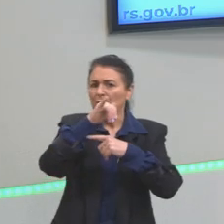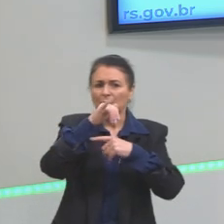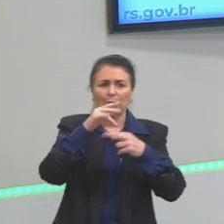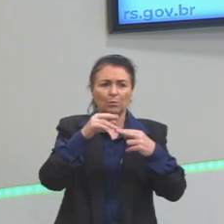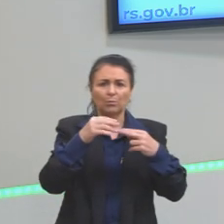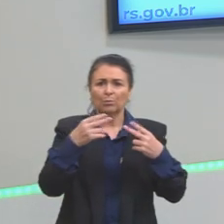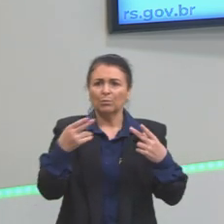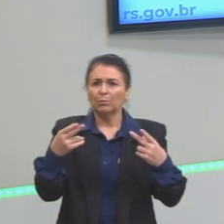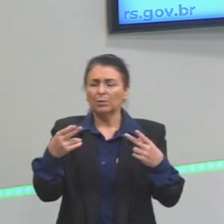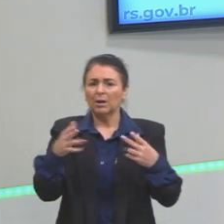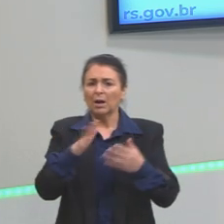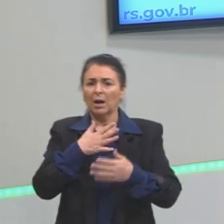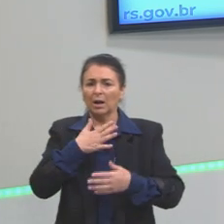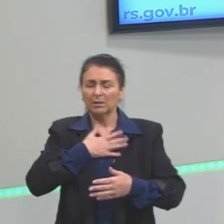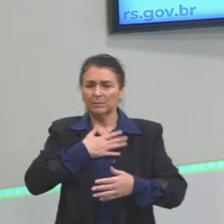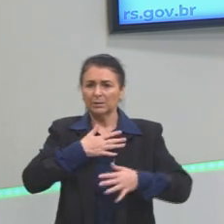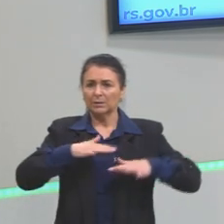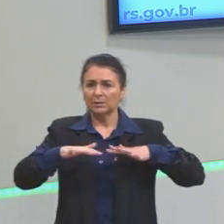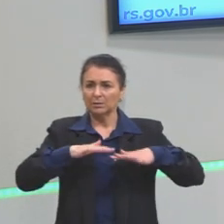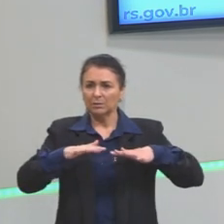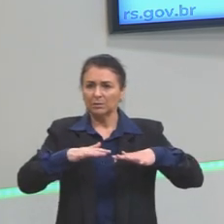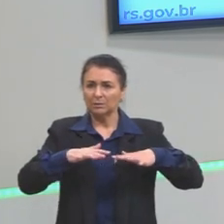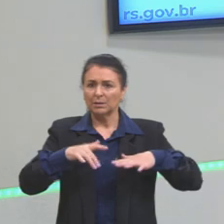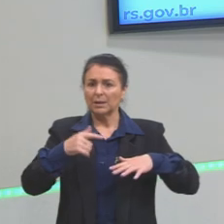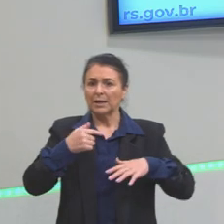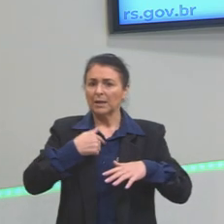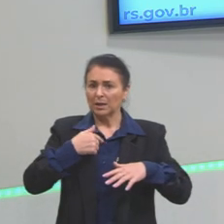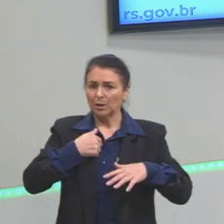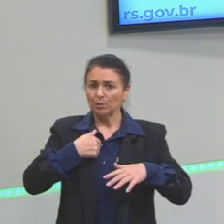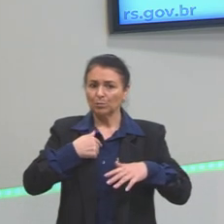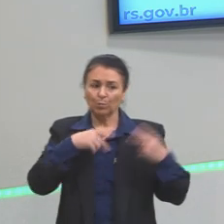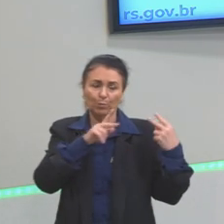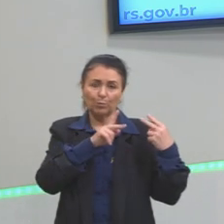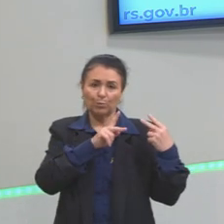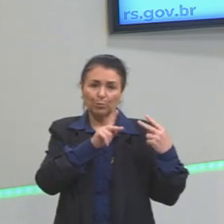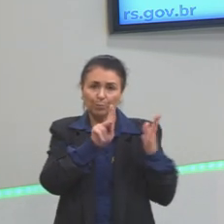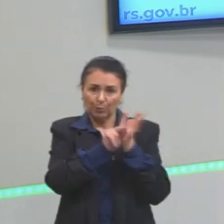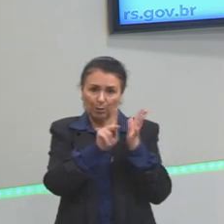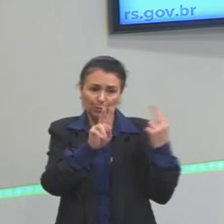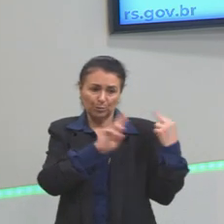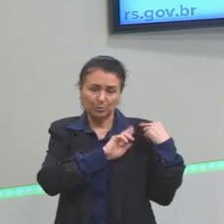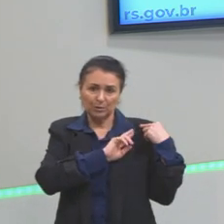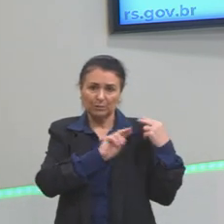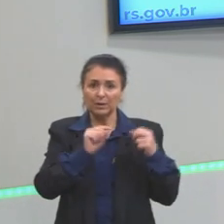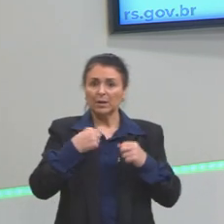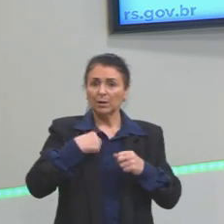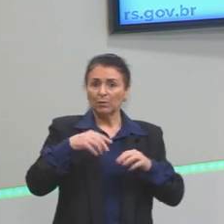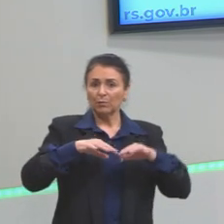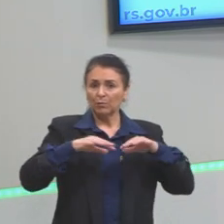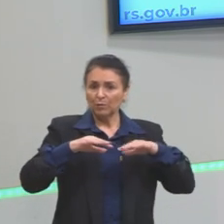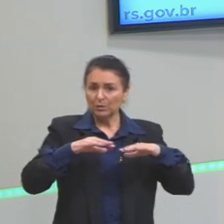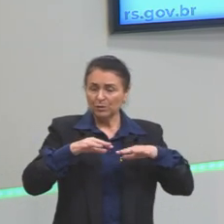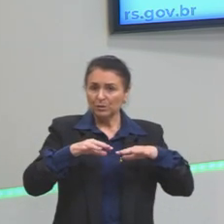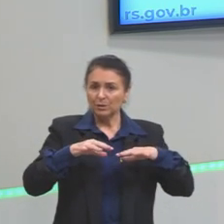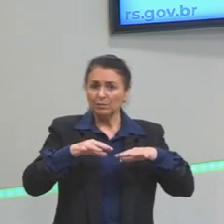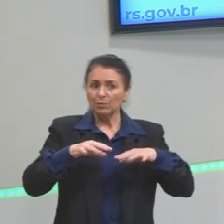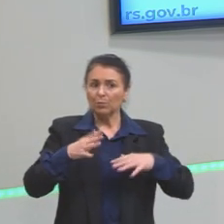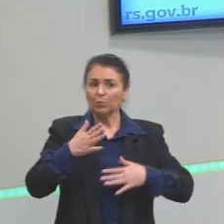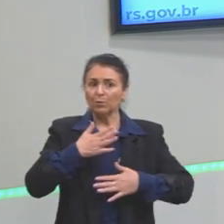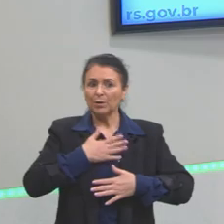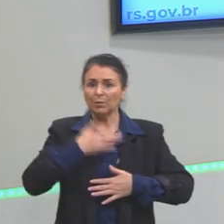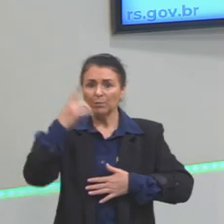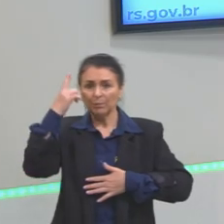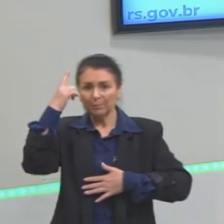Então, as minhas ações, eu, como ator social, eu vou agir de acordo com a minha materialidade.